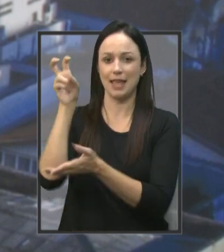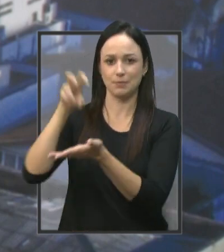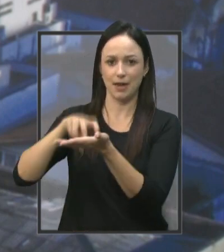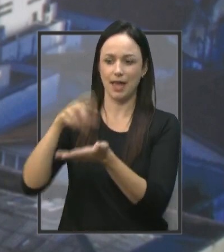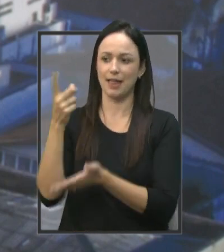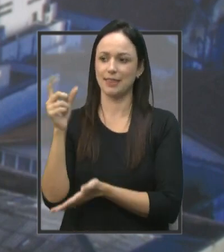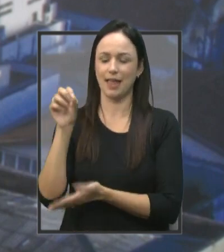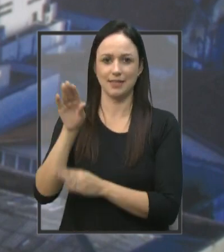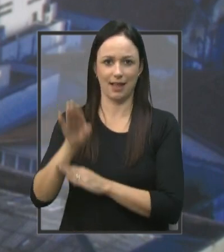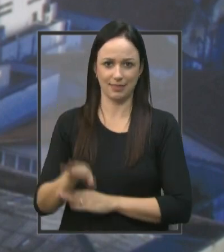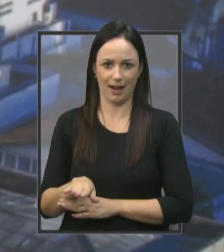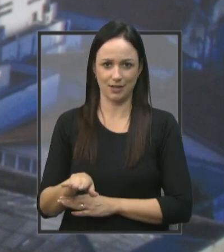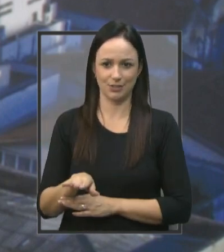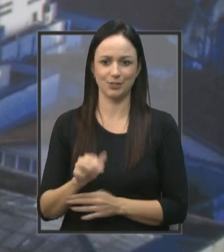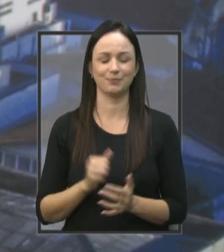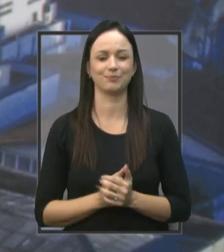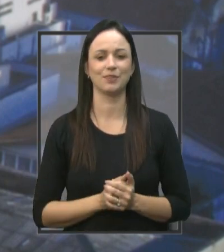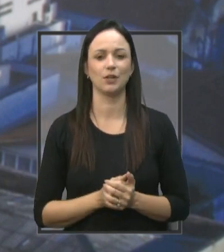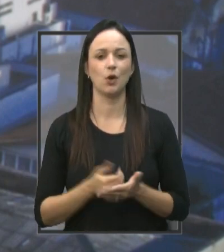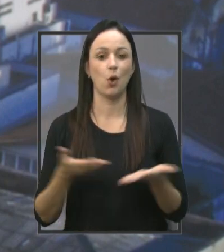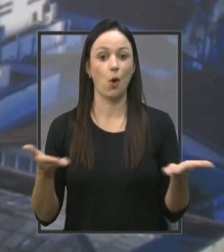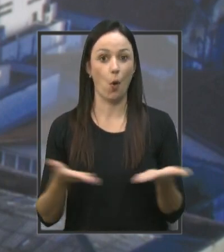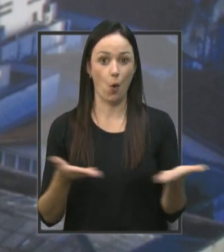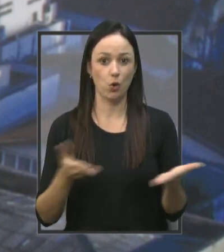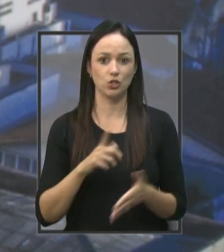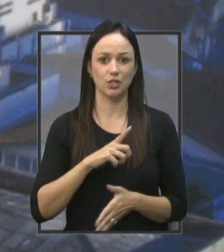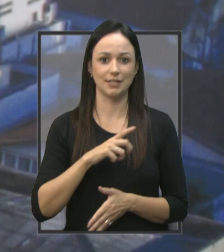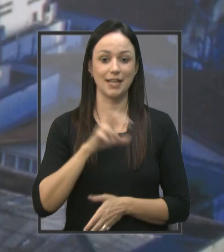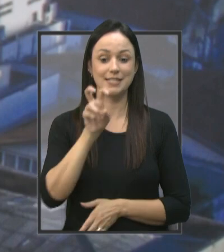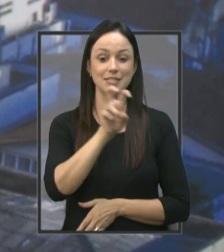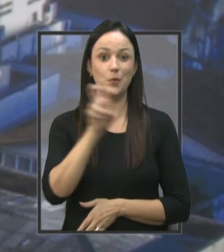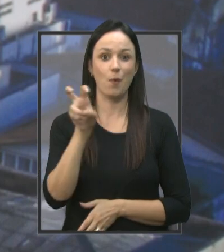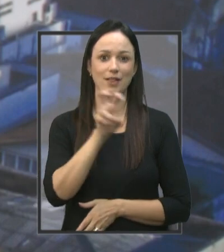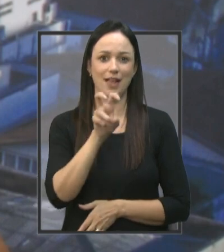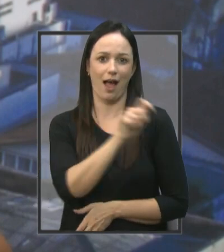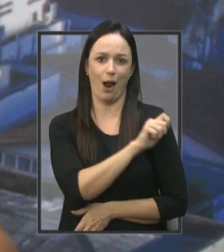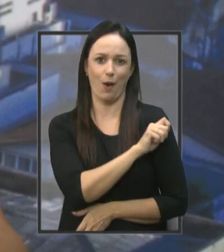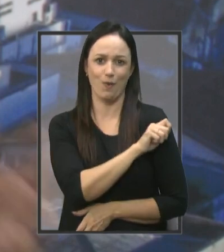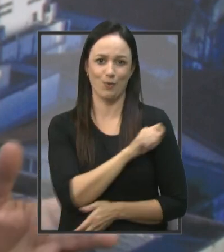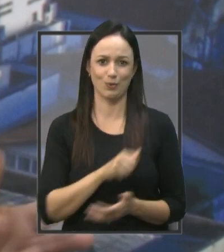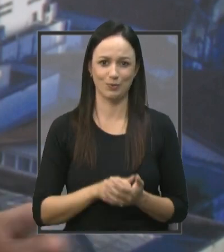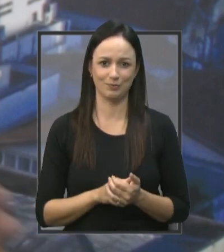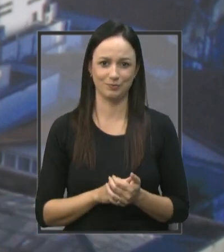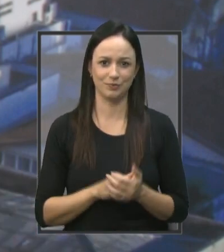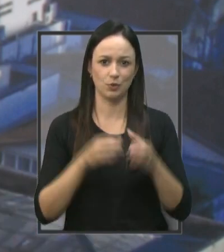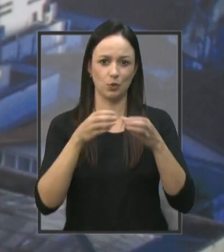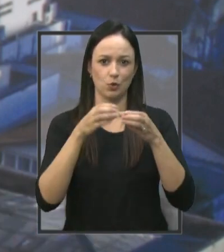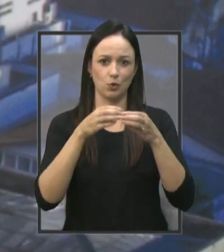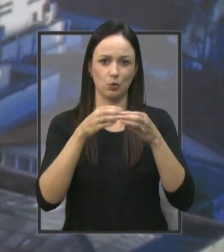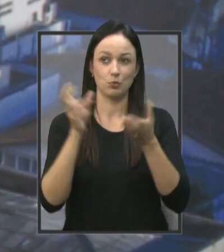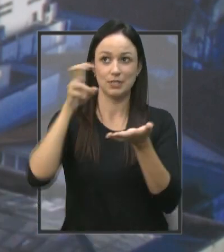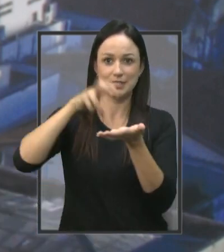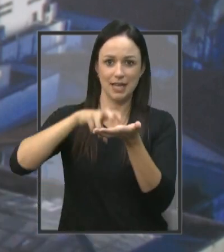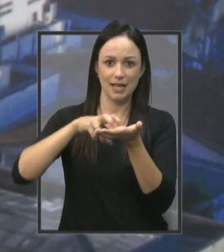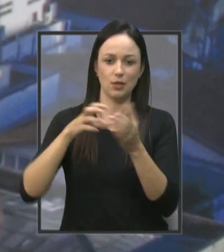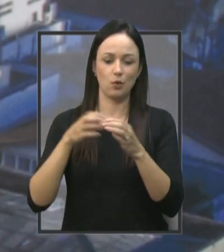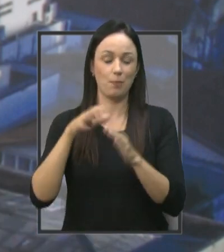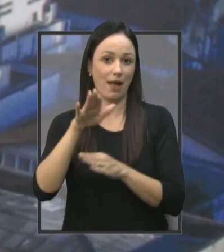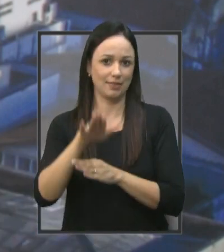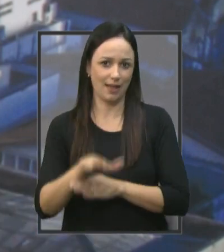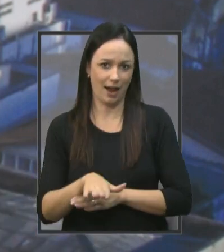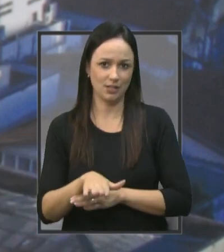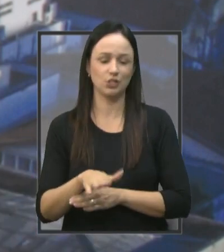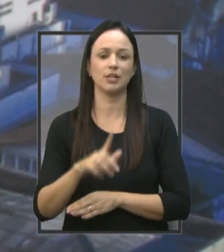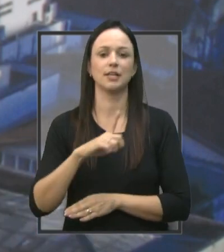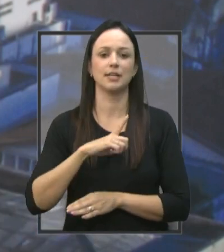Hoje São atendidos 55 Um grupo de manhã Um grupo à tarde E já tem